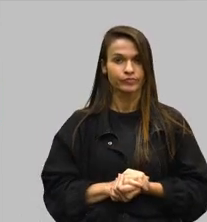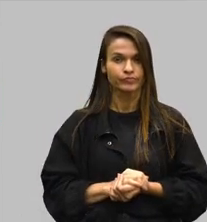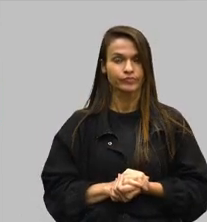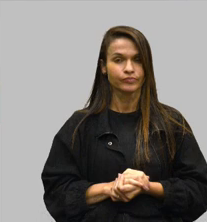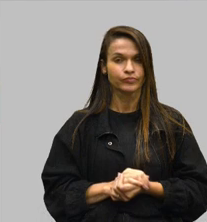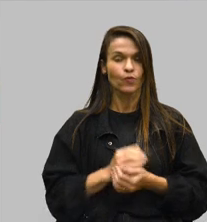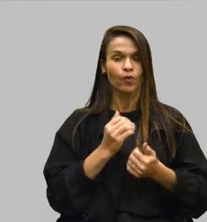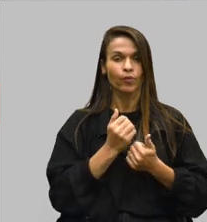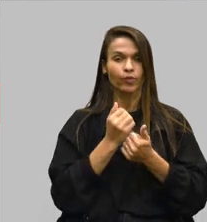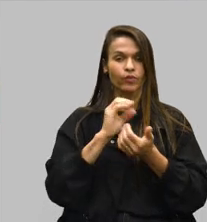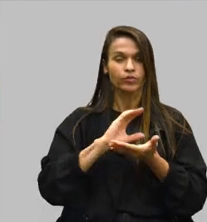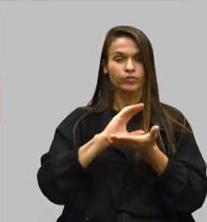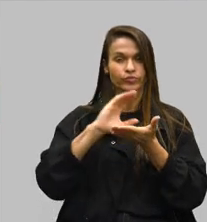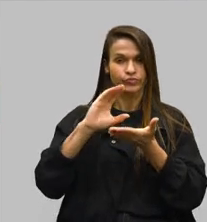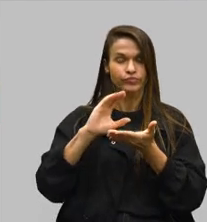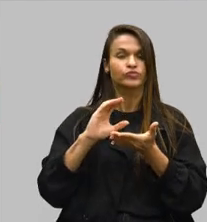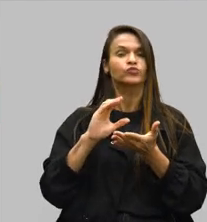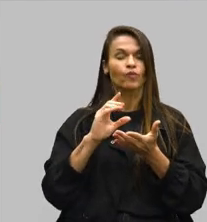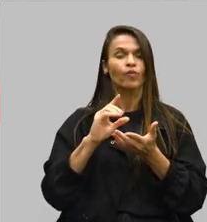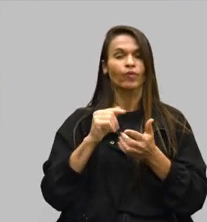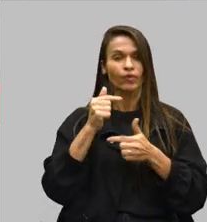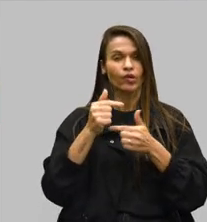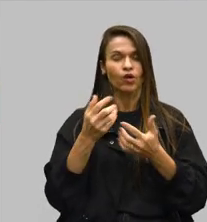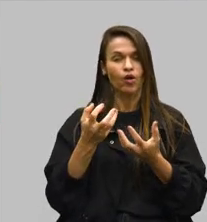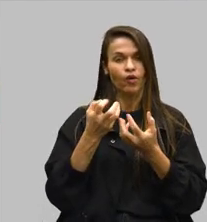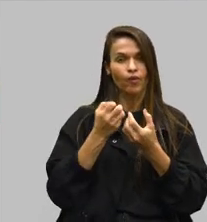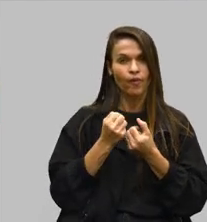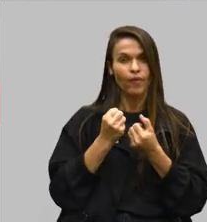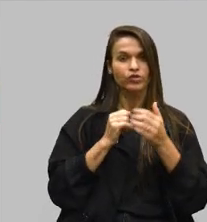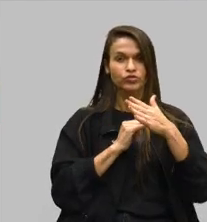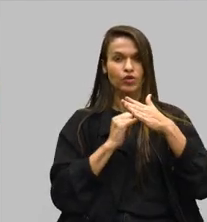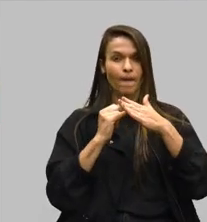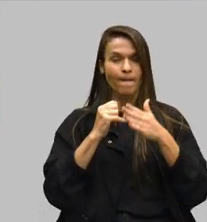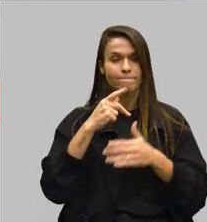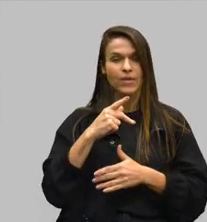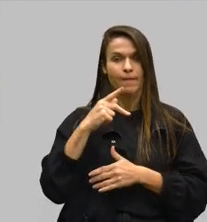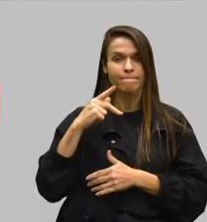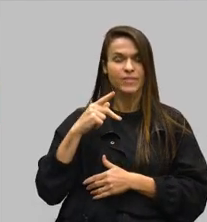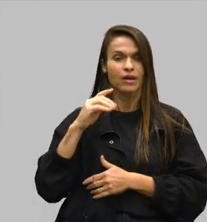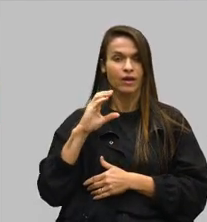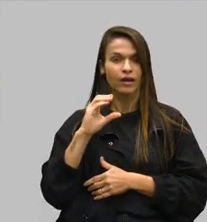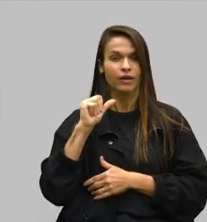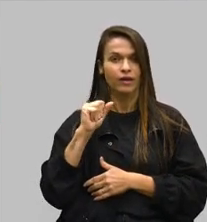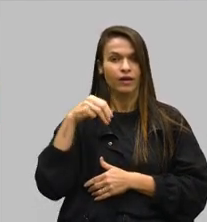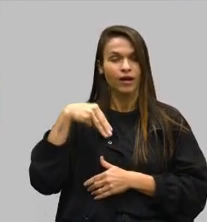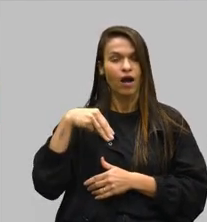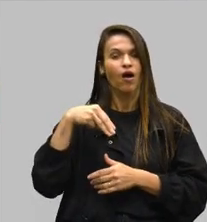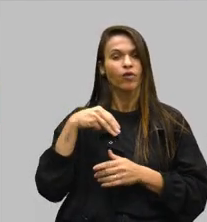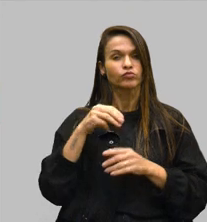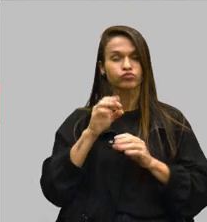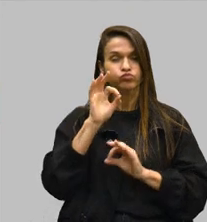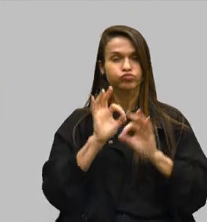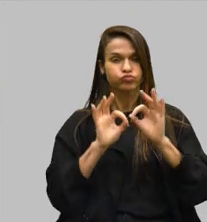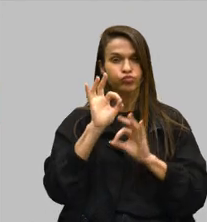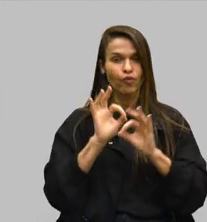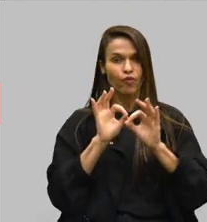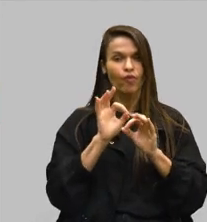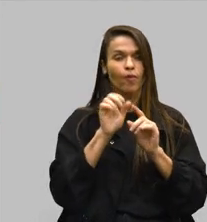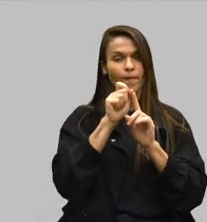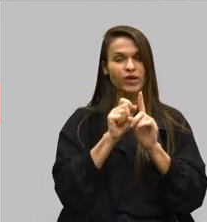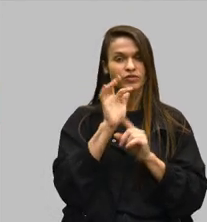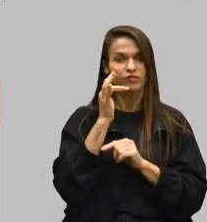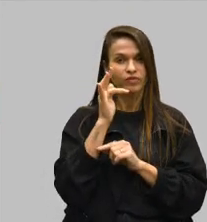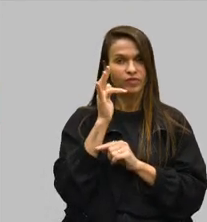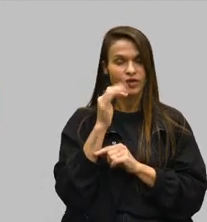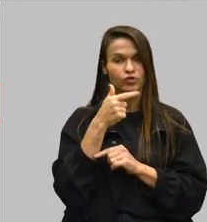Cofinanciamento dos Serviços de Acolhimento Institucional, PP-CAM, regulamentação em fevereiro de 2024 do cofinanciamento de